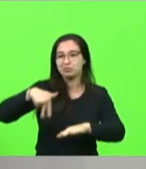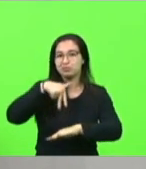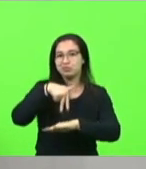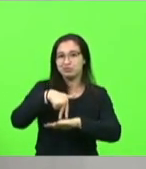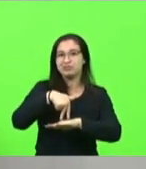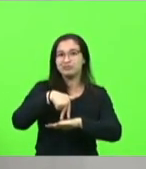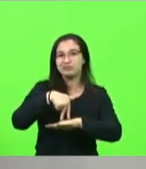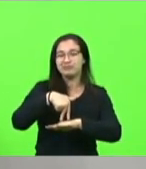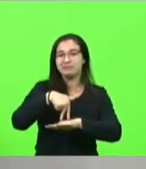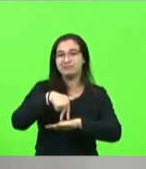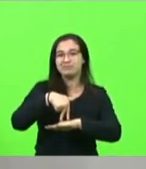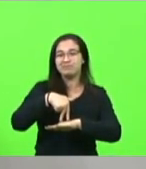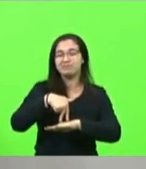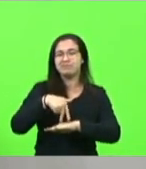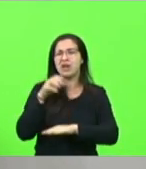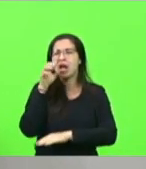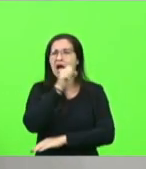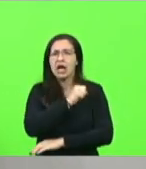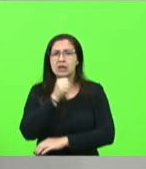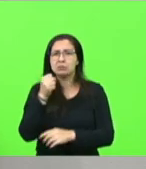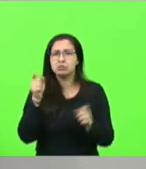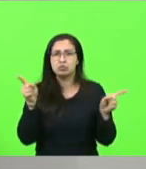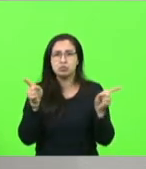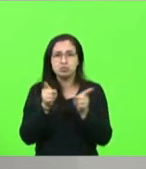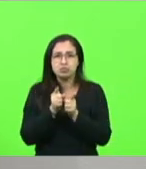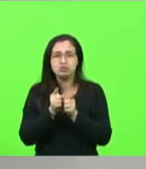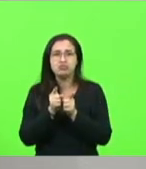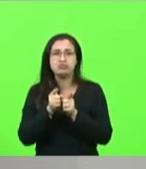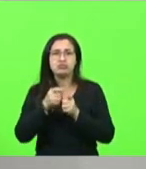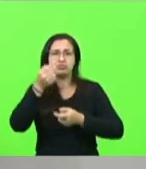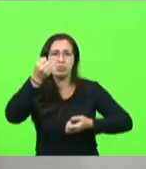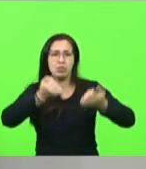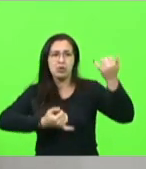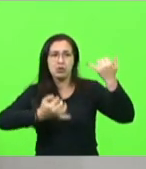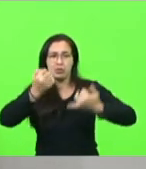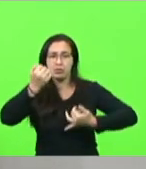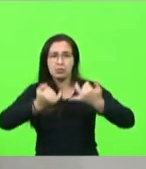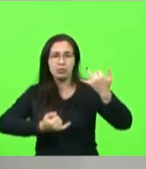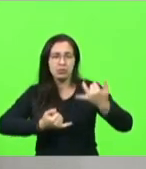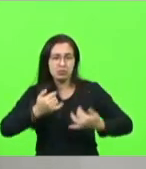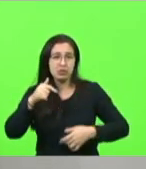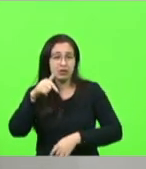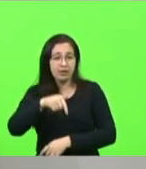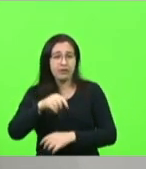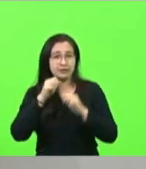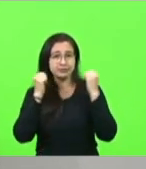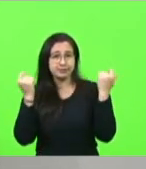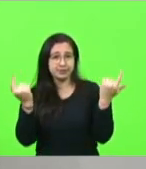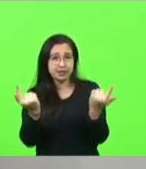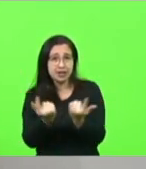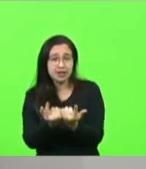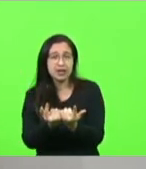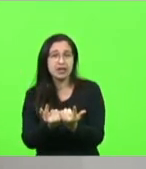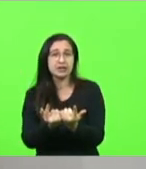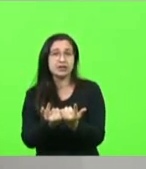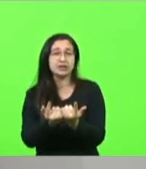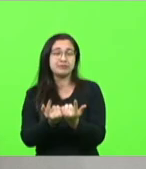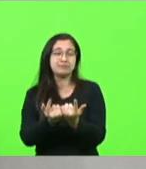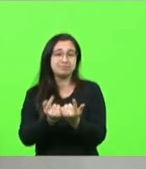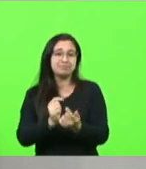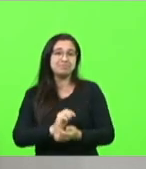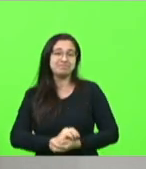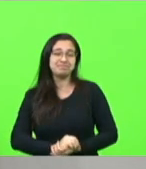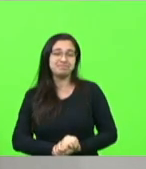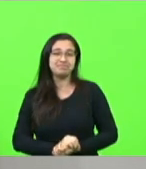para que rapidamente deem um testemunho para essa casa, para essa igreja, casa legislativa.